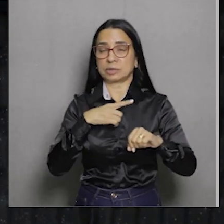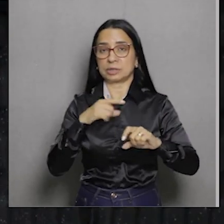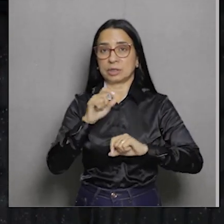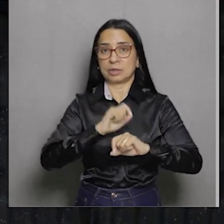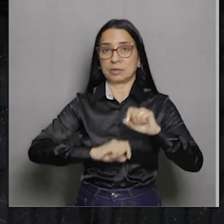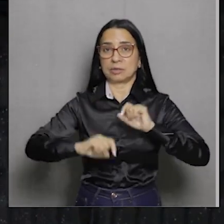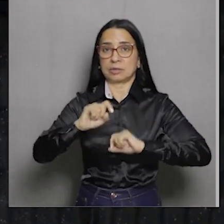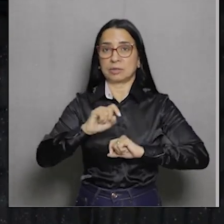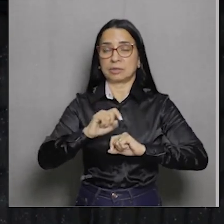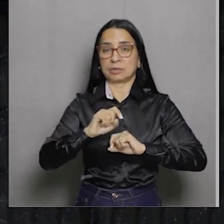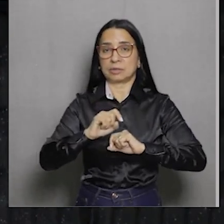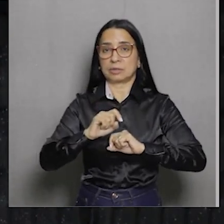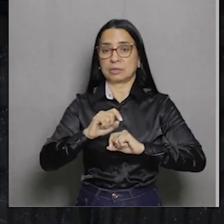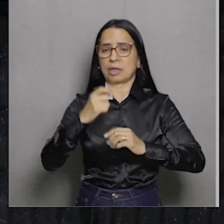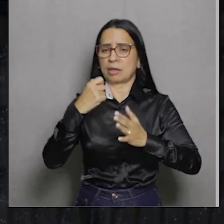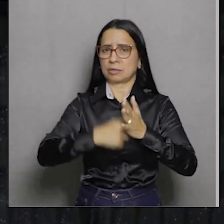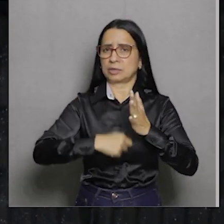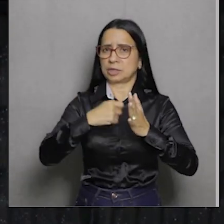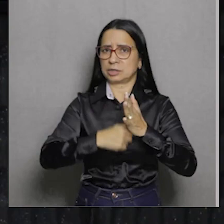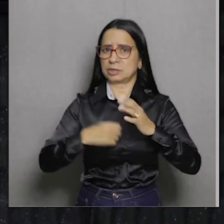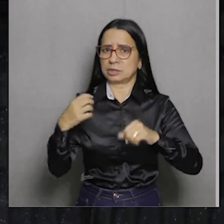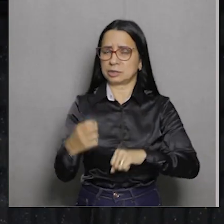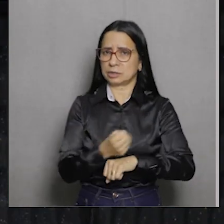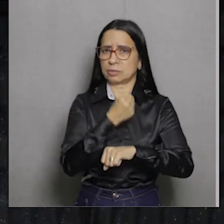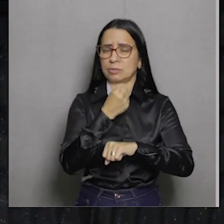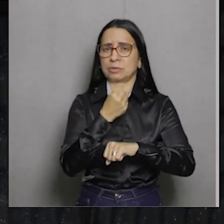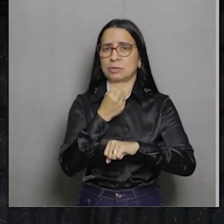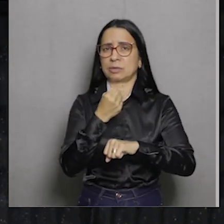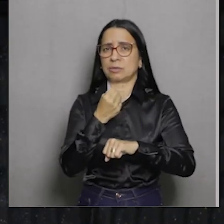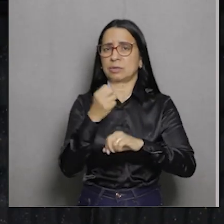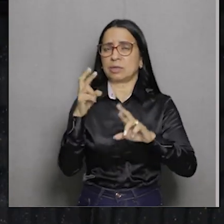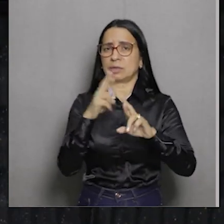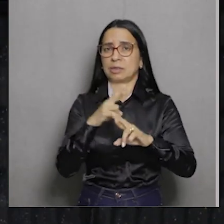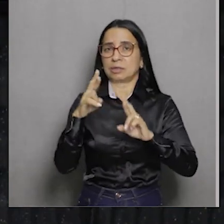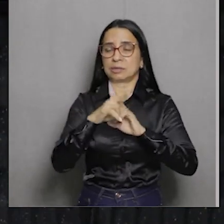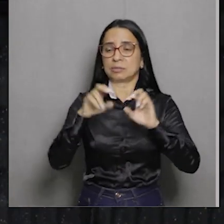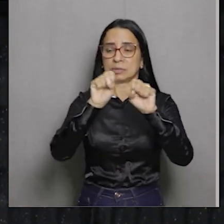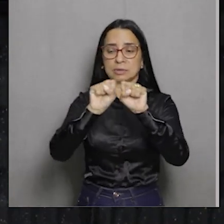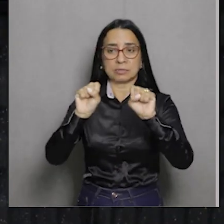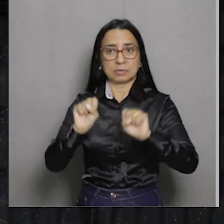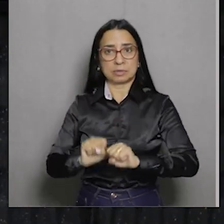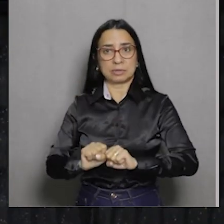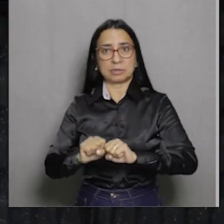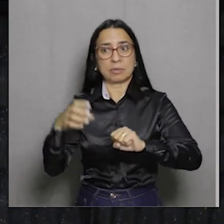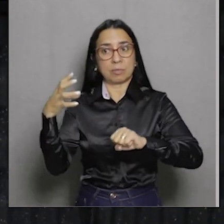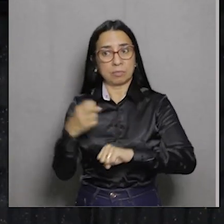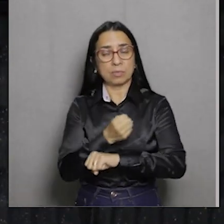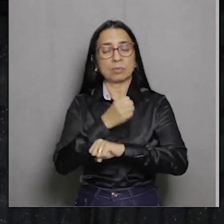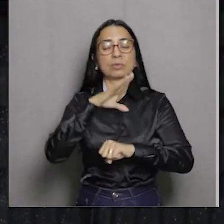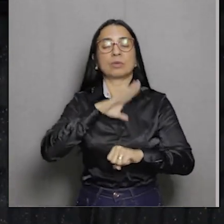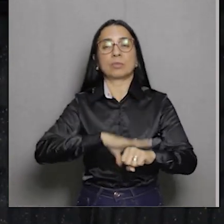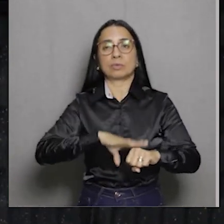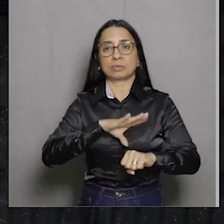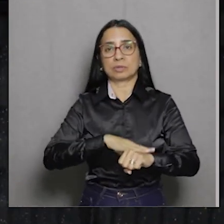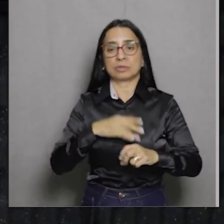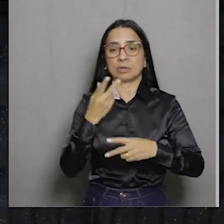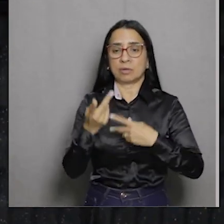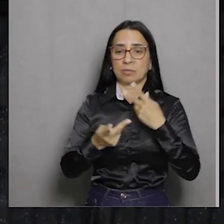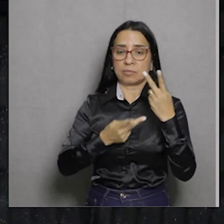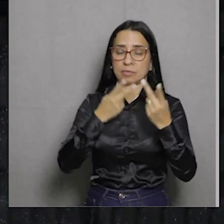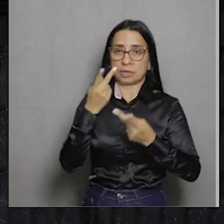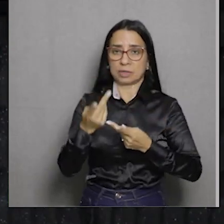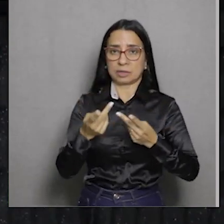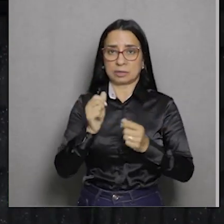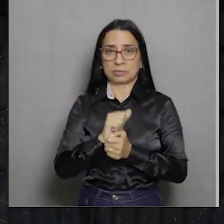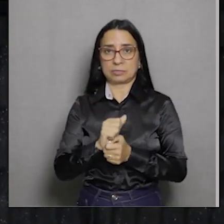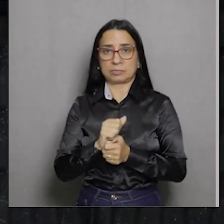na resistência colonial em relação ao sistema colonial português. Nós estamos falando da